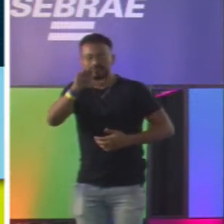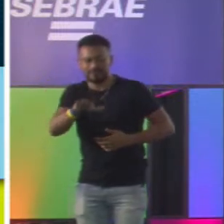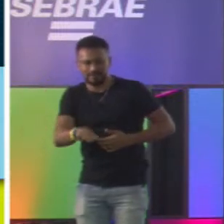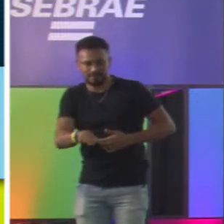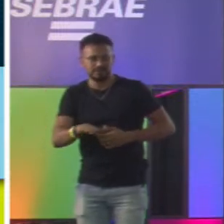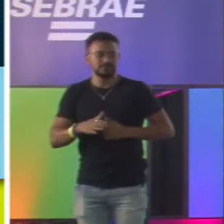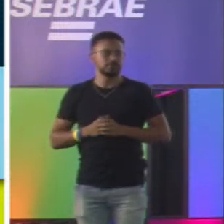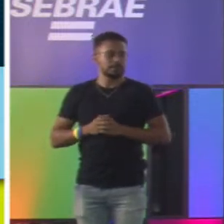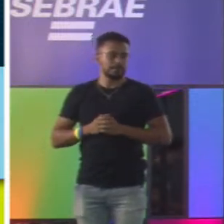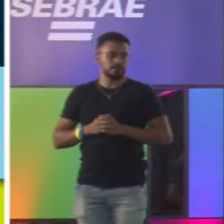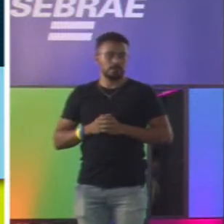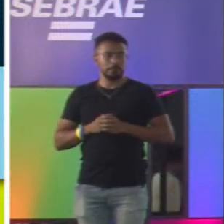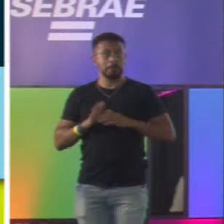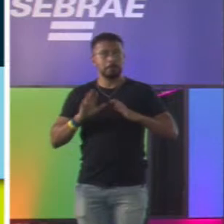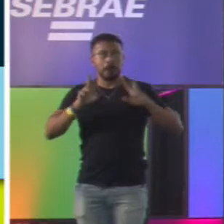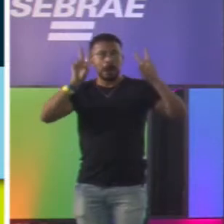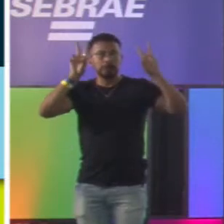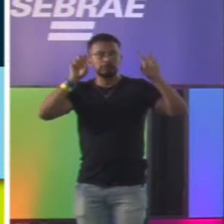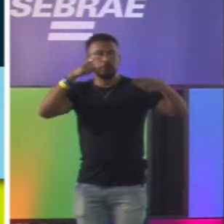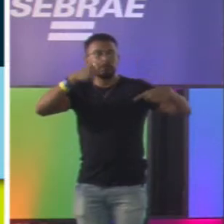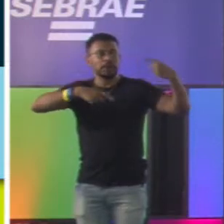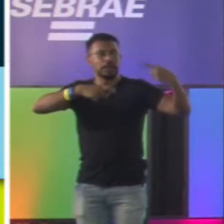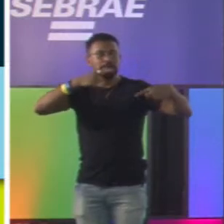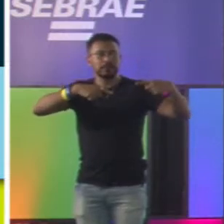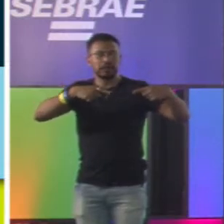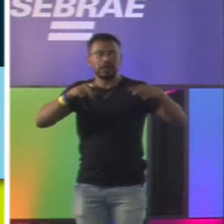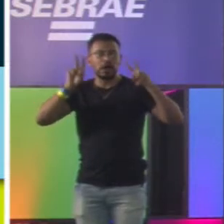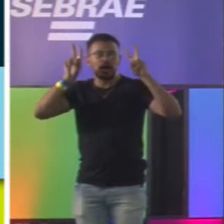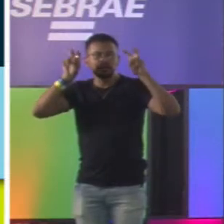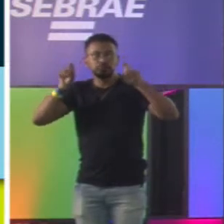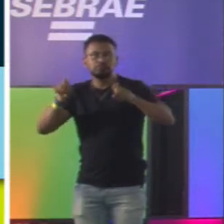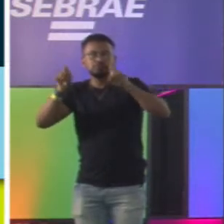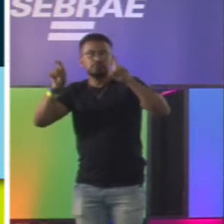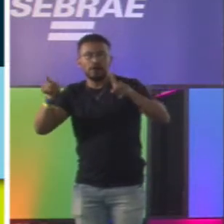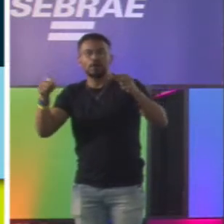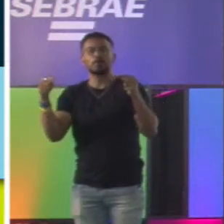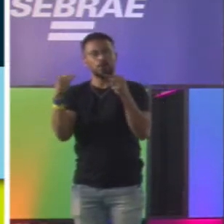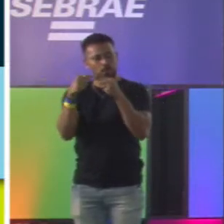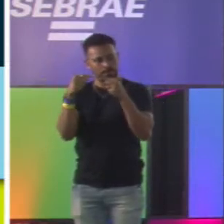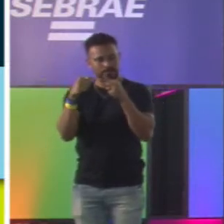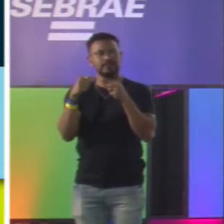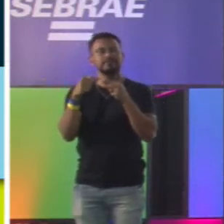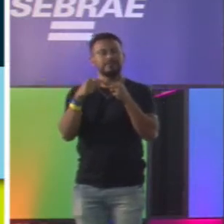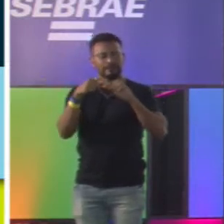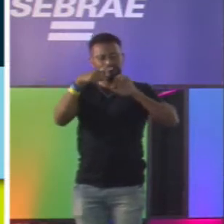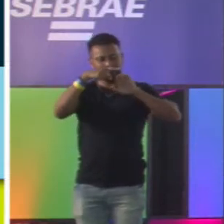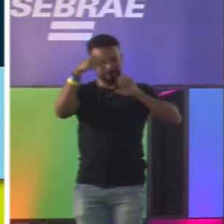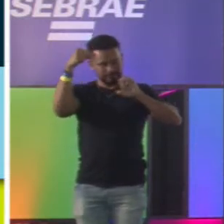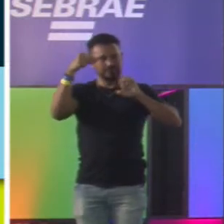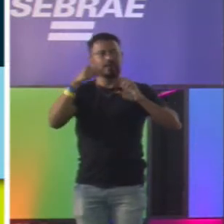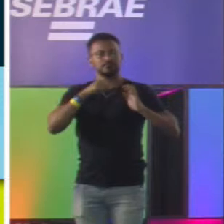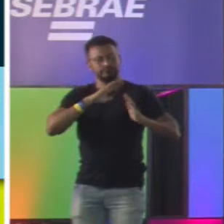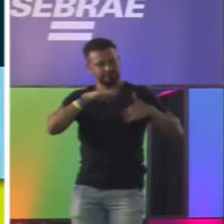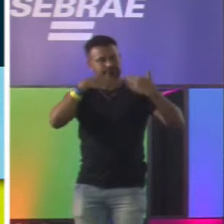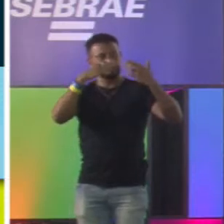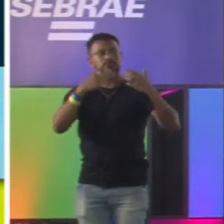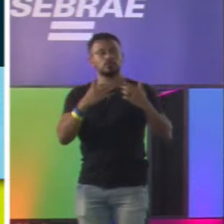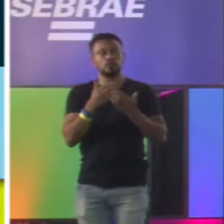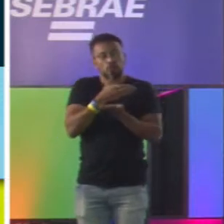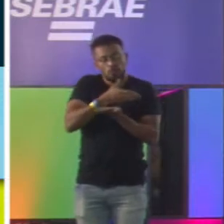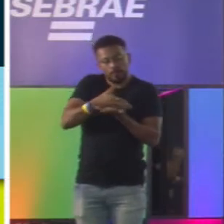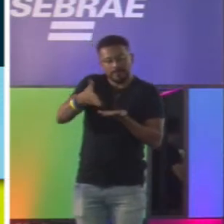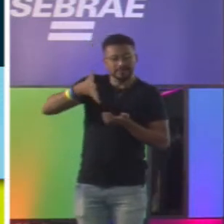e coisas incertas têm muito a ver com empreender. E têm muito a ver com o tema da nossa palestra agora, que é da ideia startup.